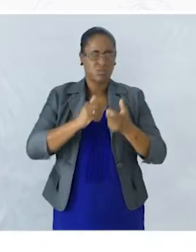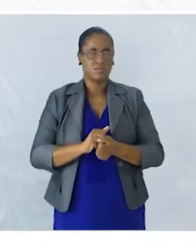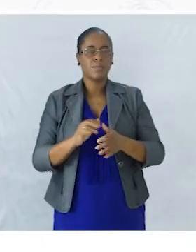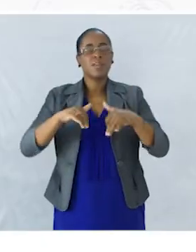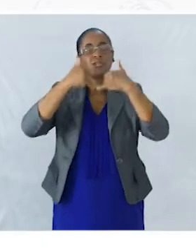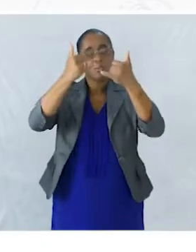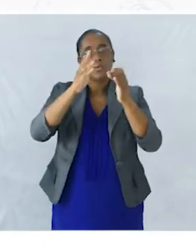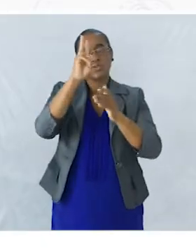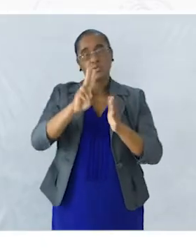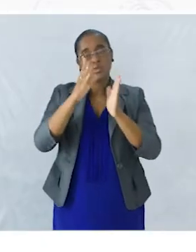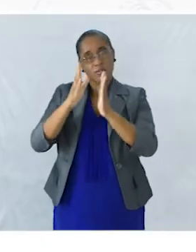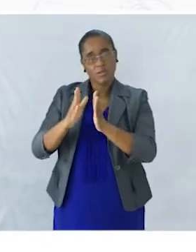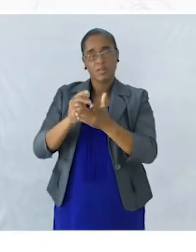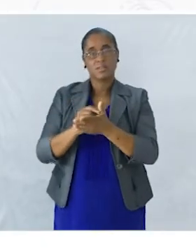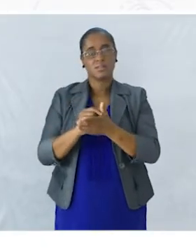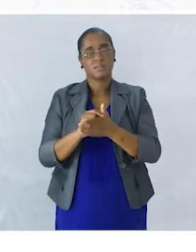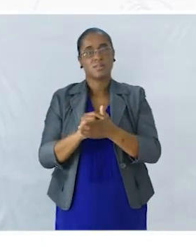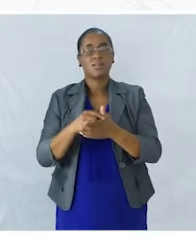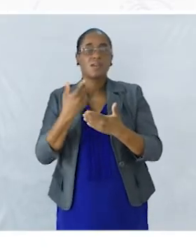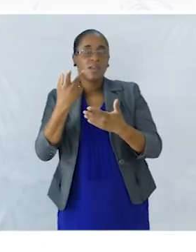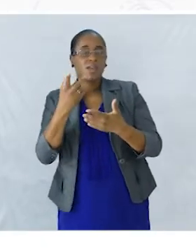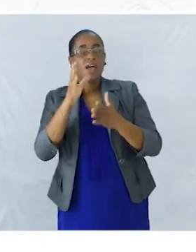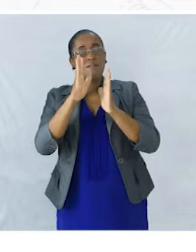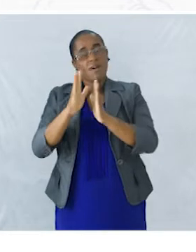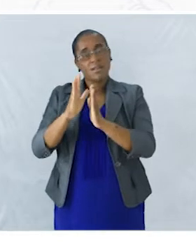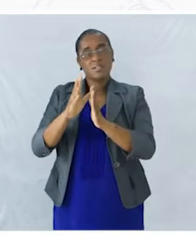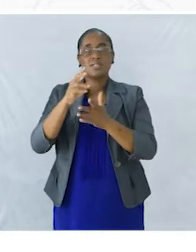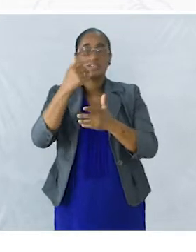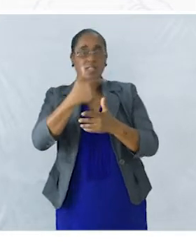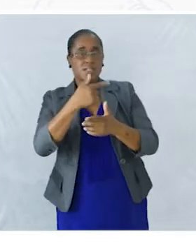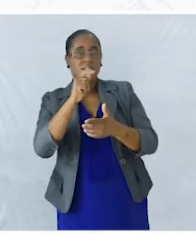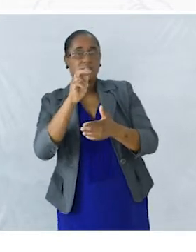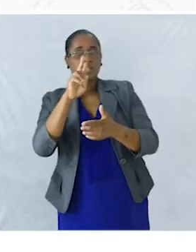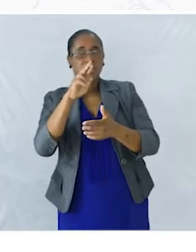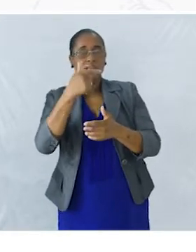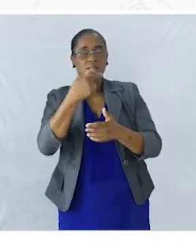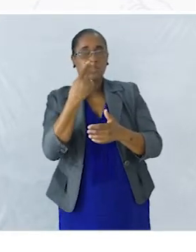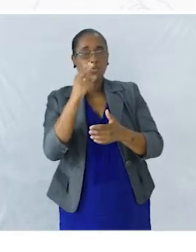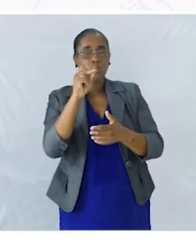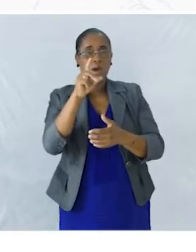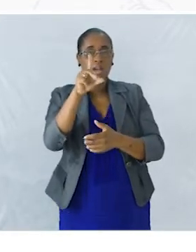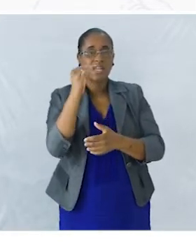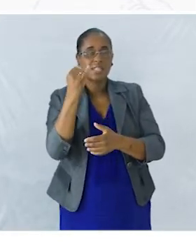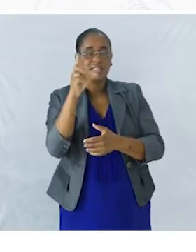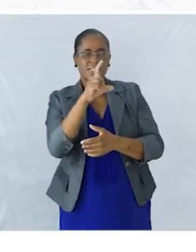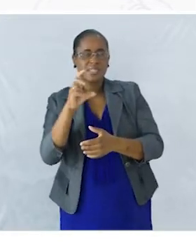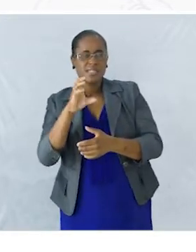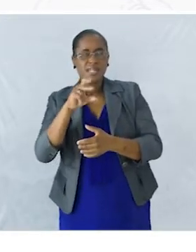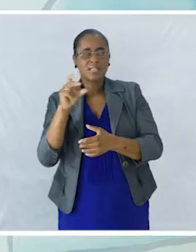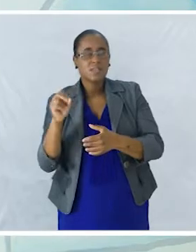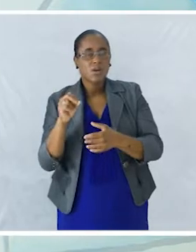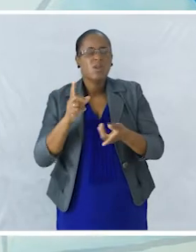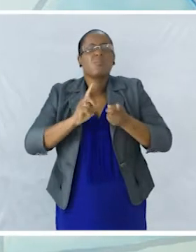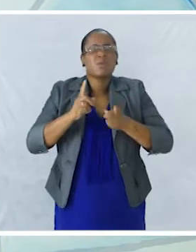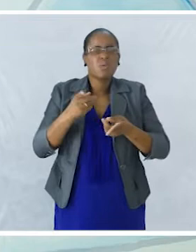Chegamos à fase da textualização Mas o é isso de textualização? Textualização é o momento da